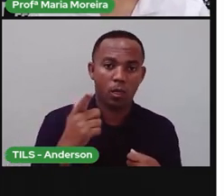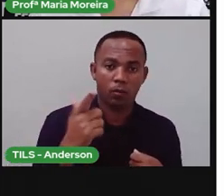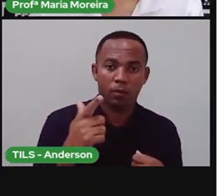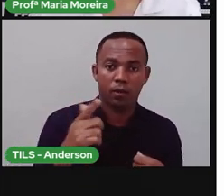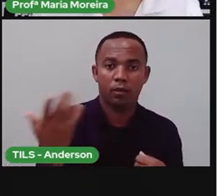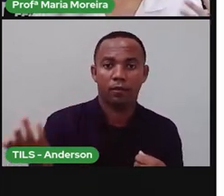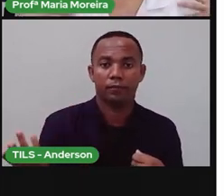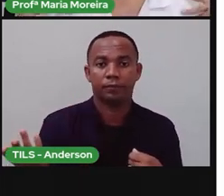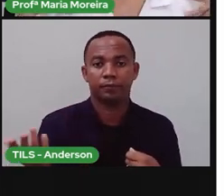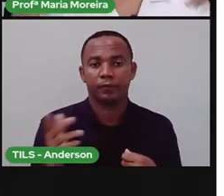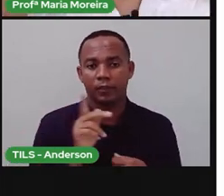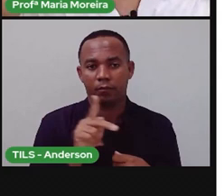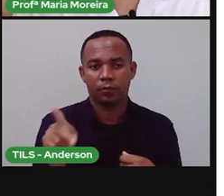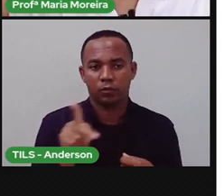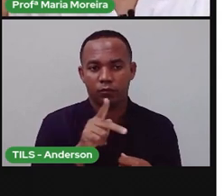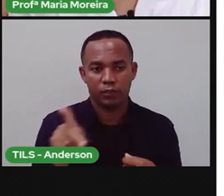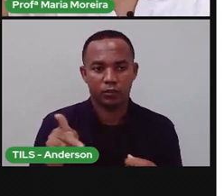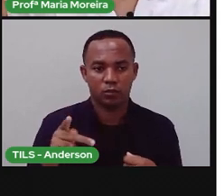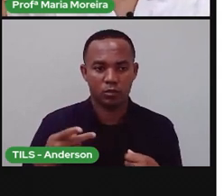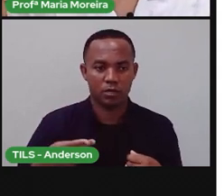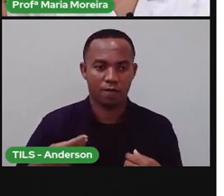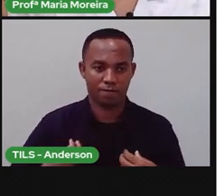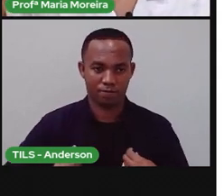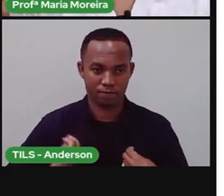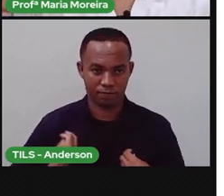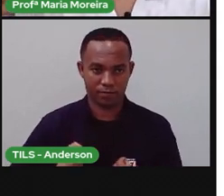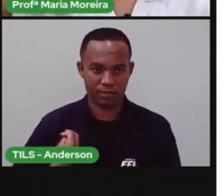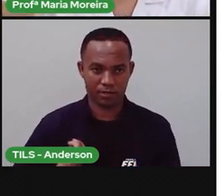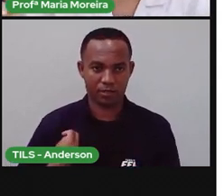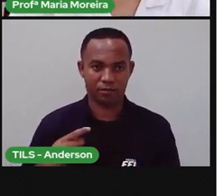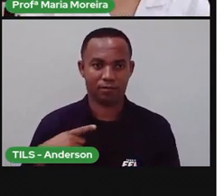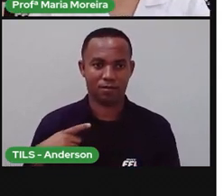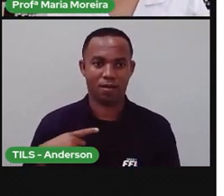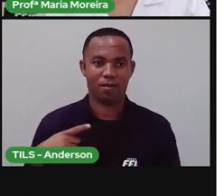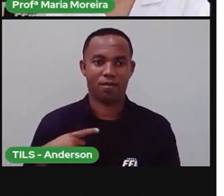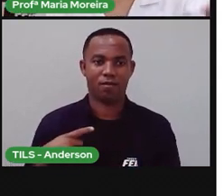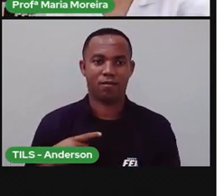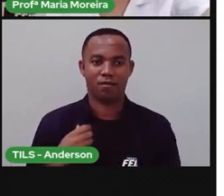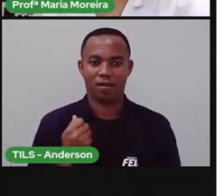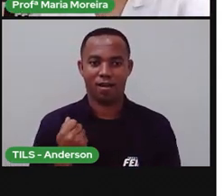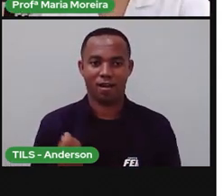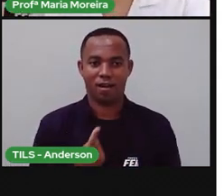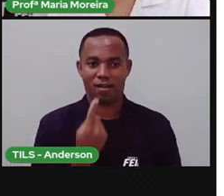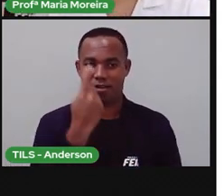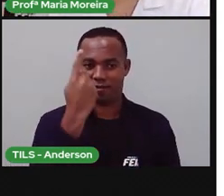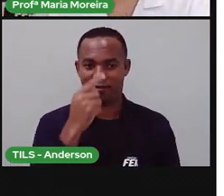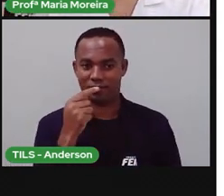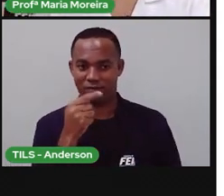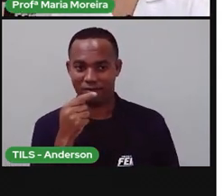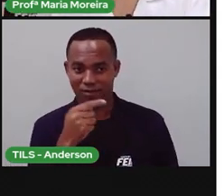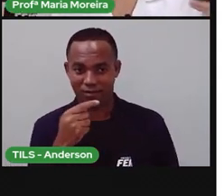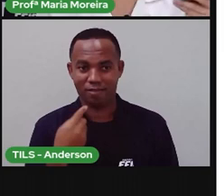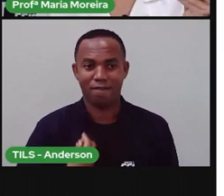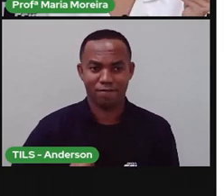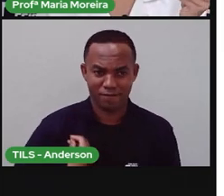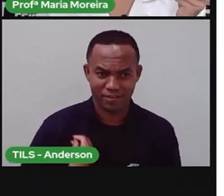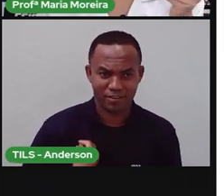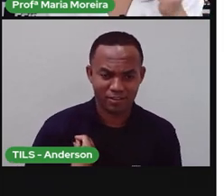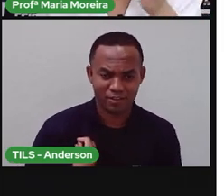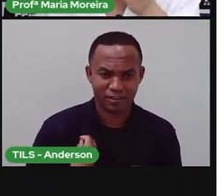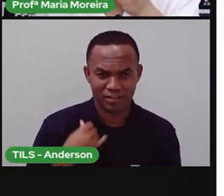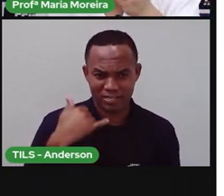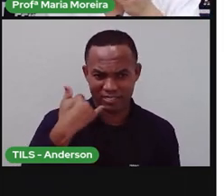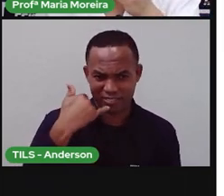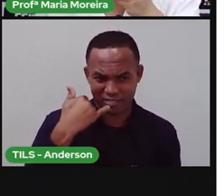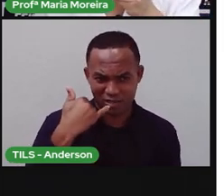Então, a pró, ela tem vida, né? Anderson, ele tem vida. Você tem vida. Esse celular